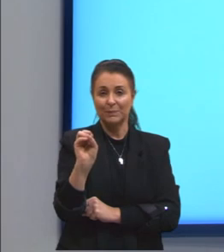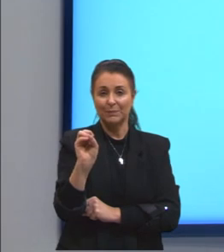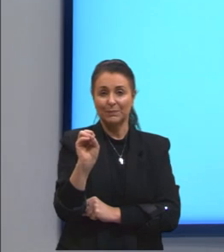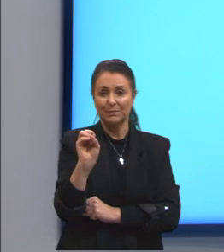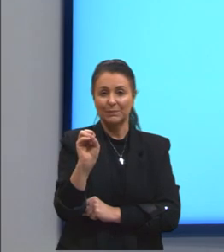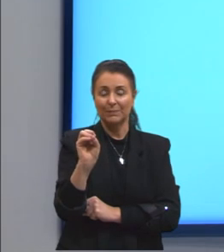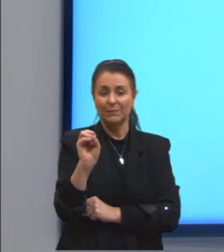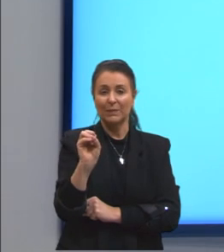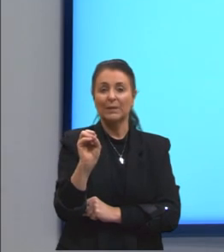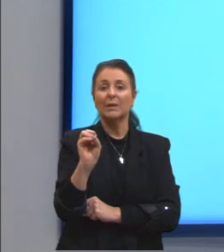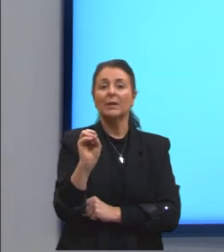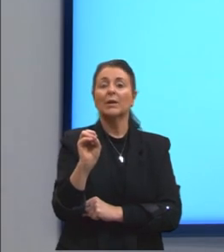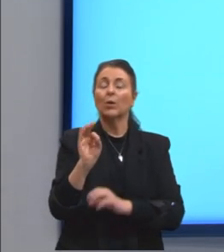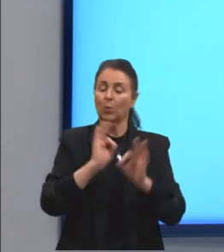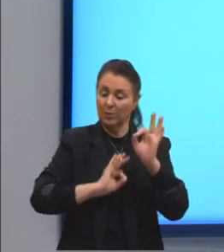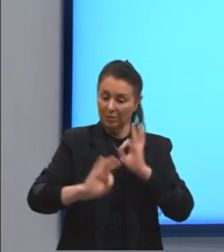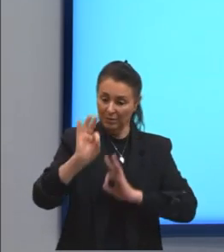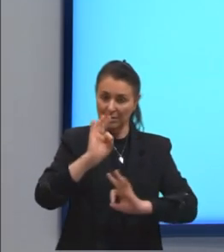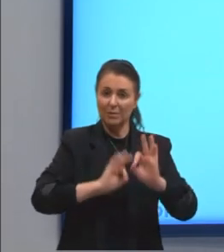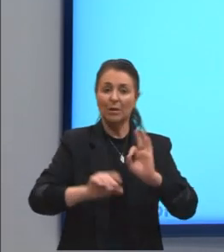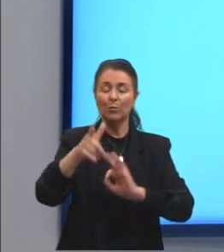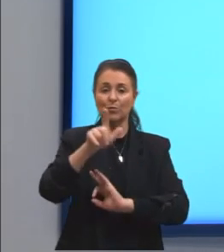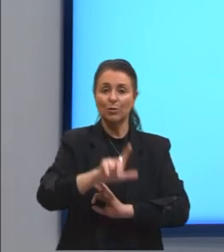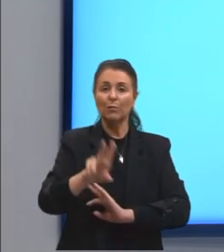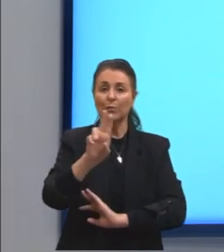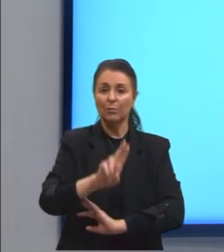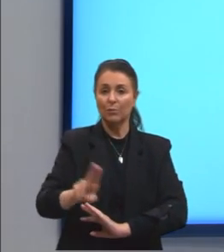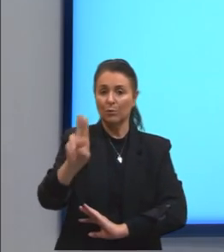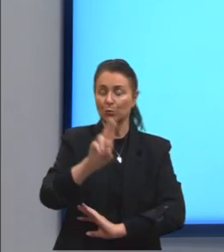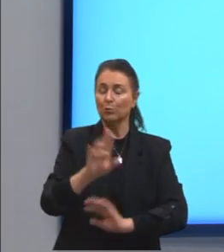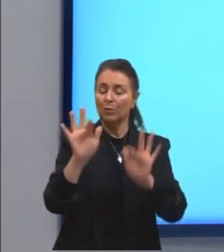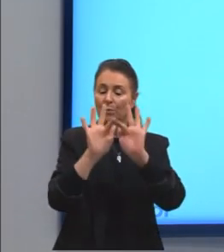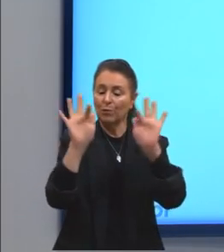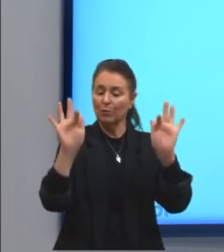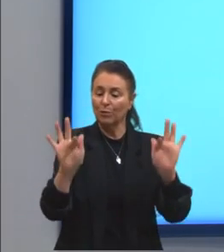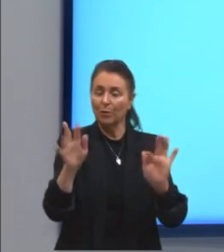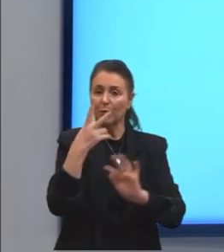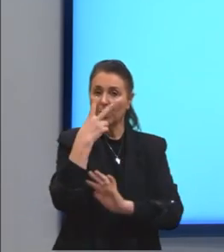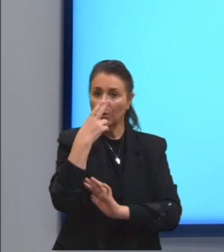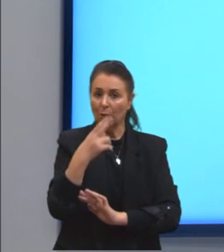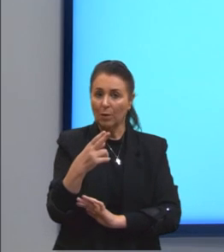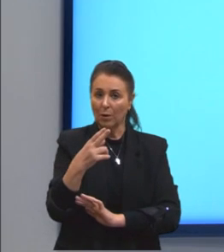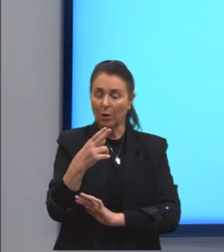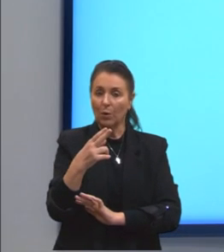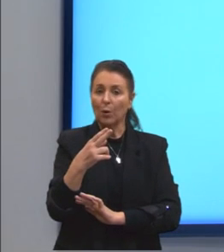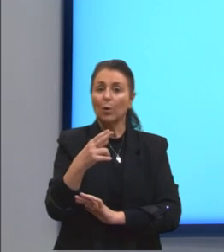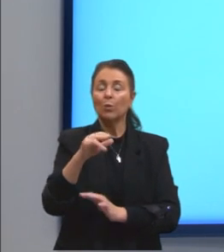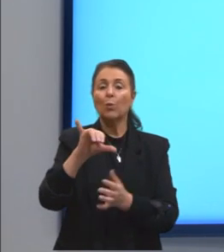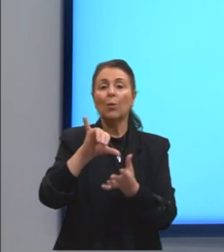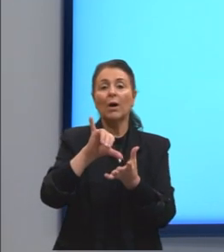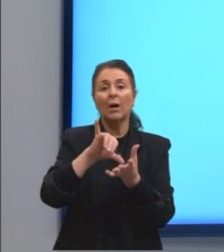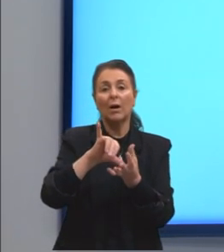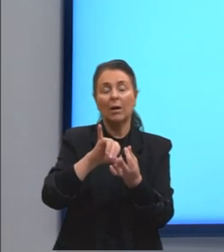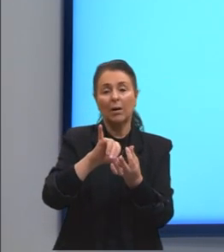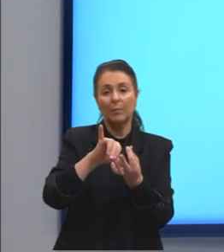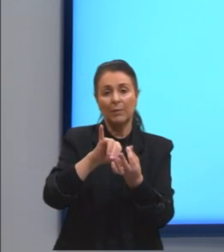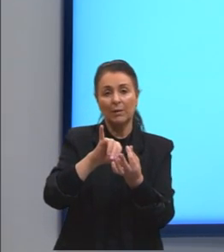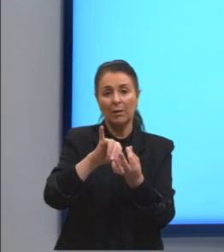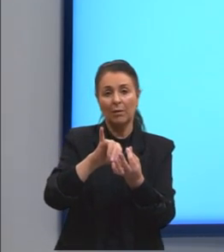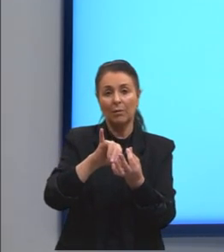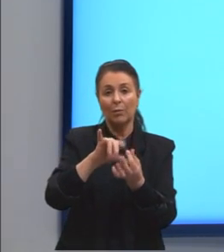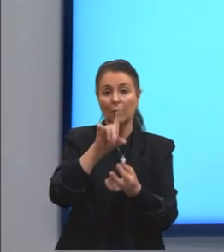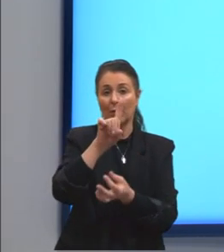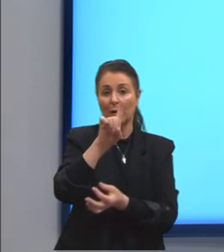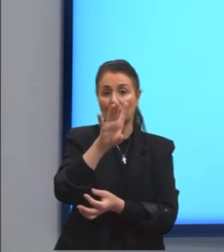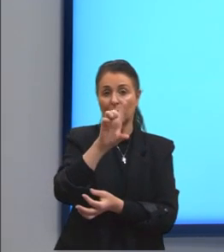Novamente, montamos aqui. Utilizei a mesma fórmula. No lugar do capital, agora nós temos o R$ 14 mil.